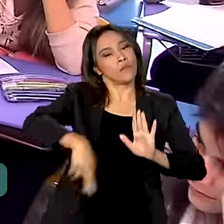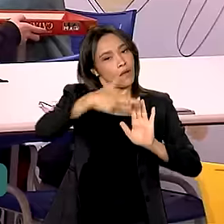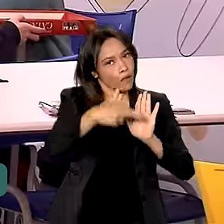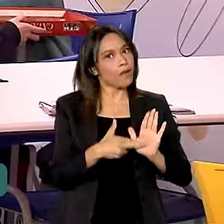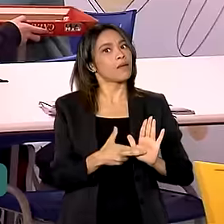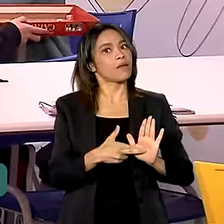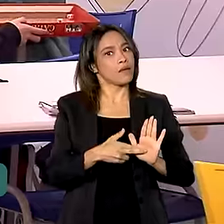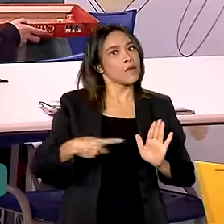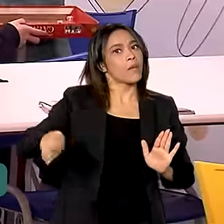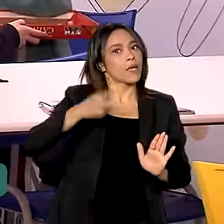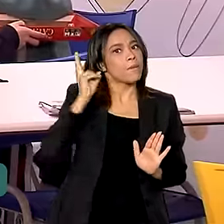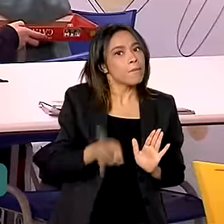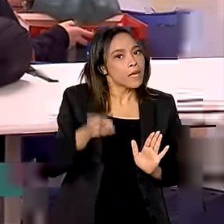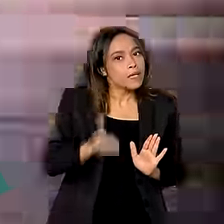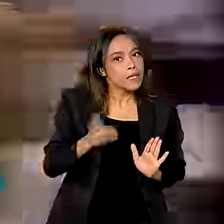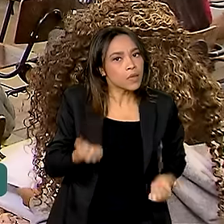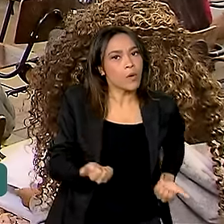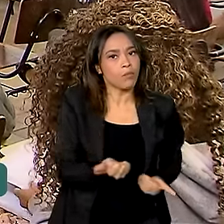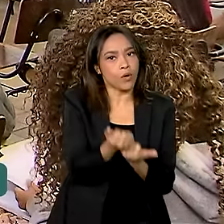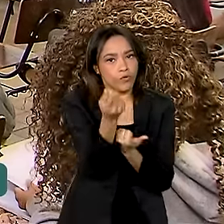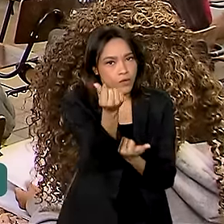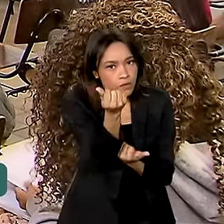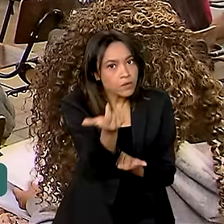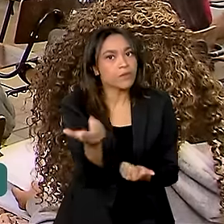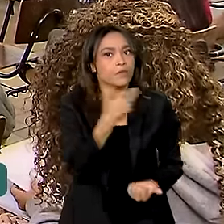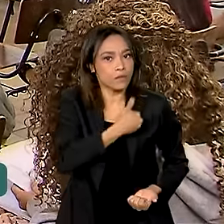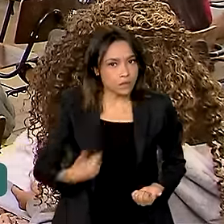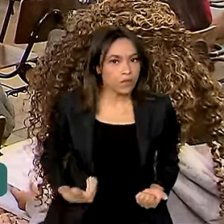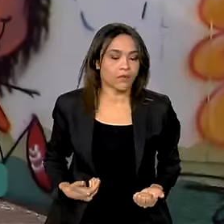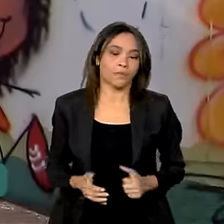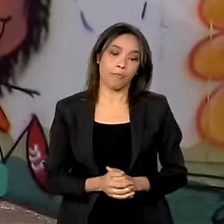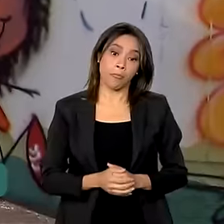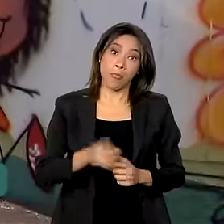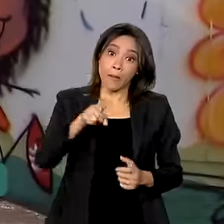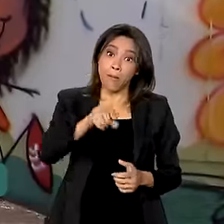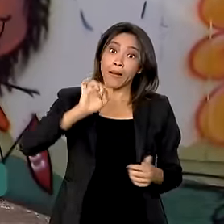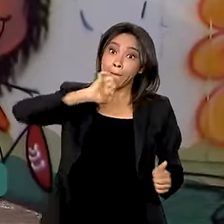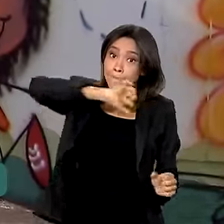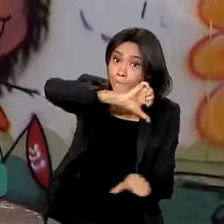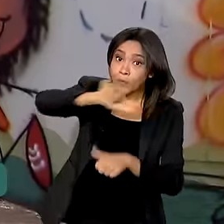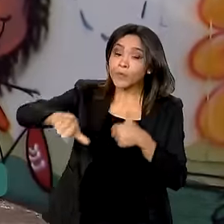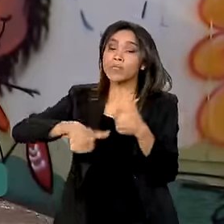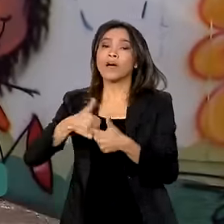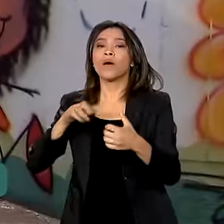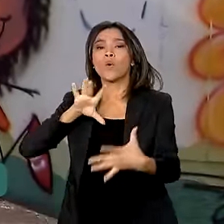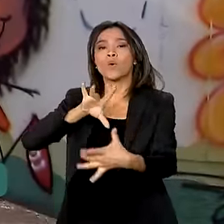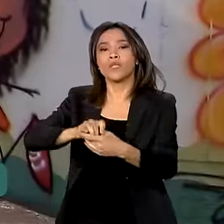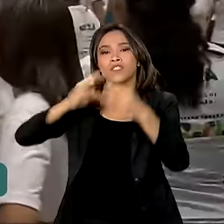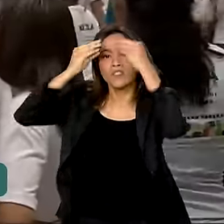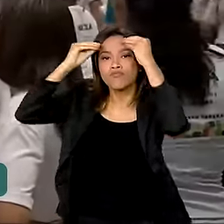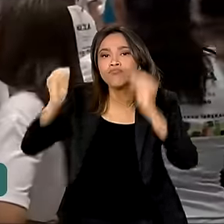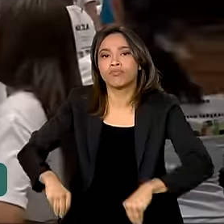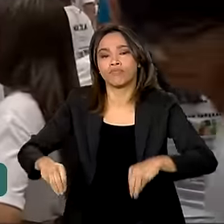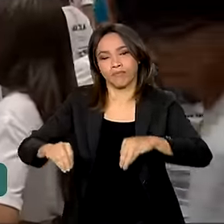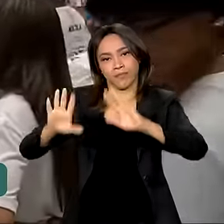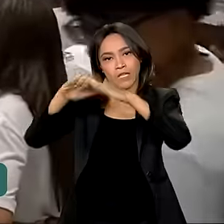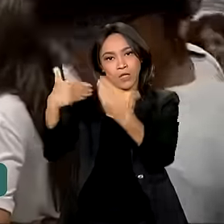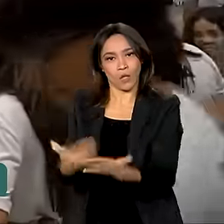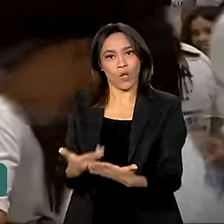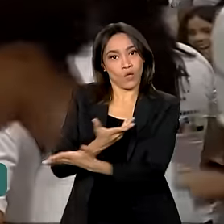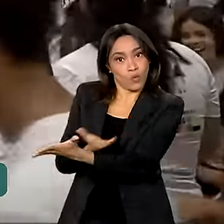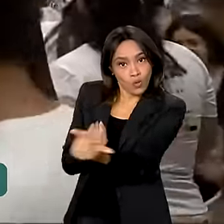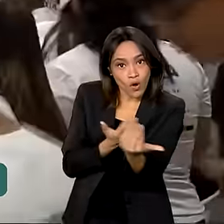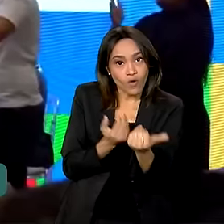benefício seja mantido. Já para reverter o cenário da evasão escolar entre os jovens, foi criado o